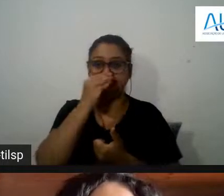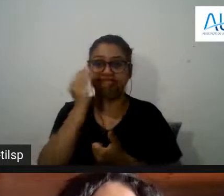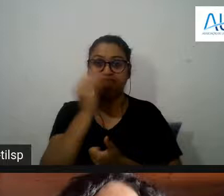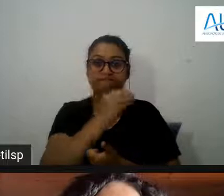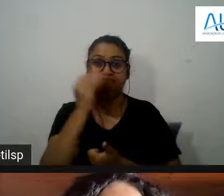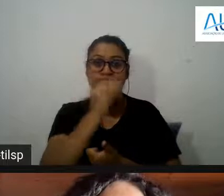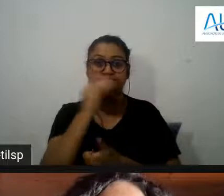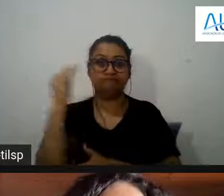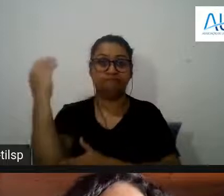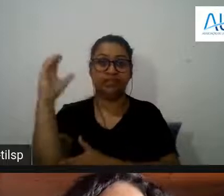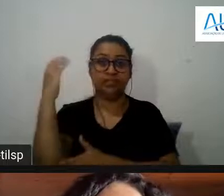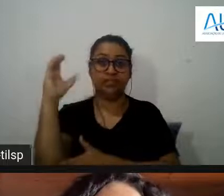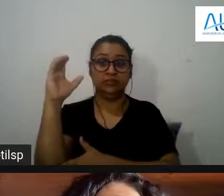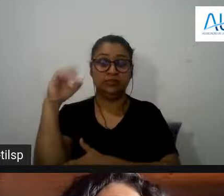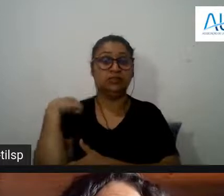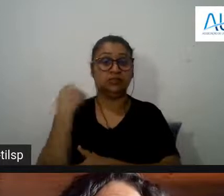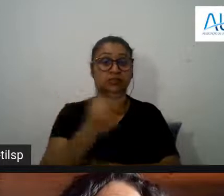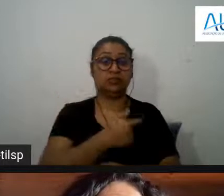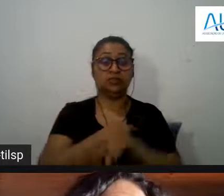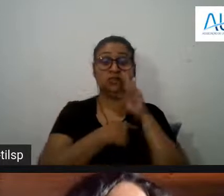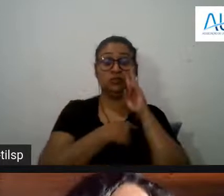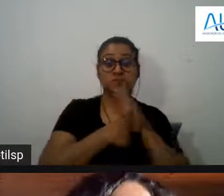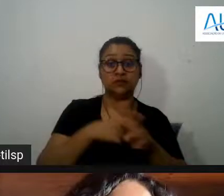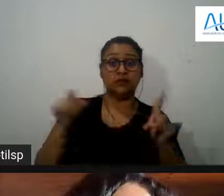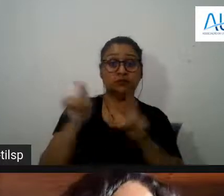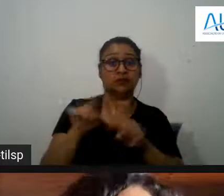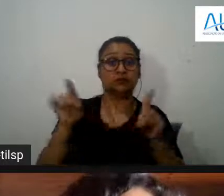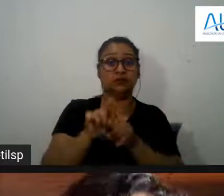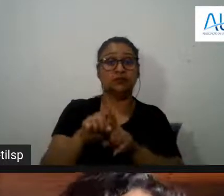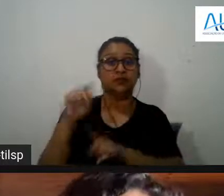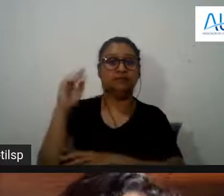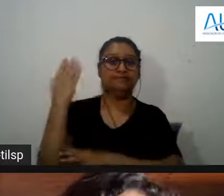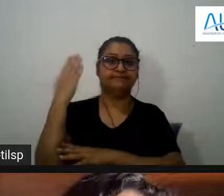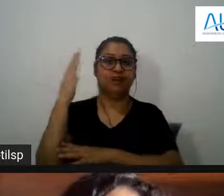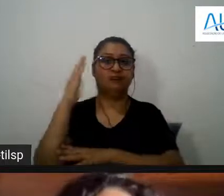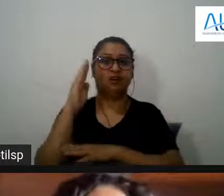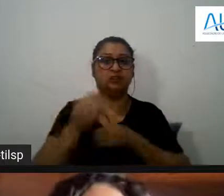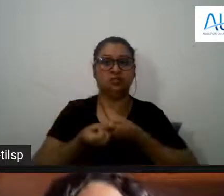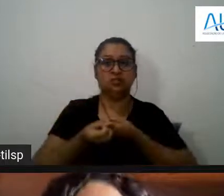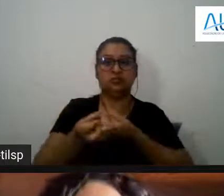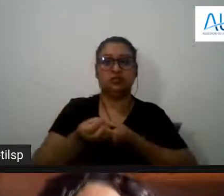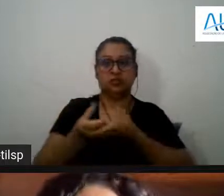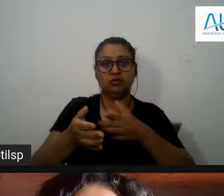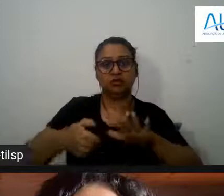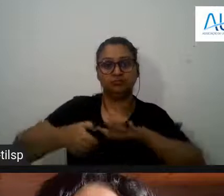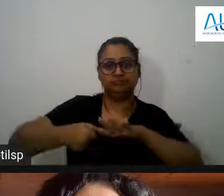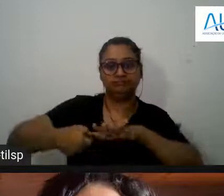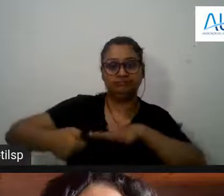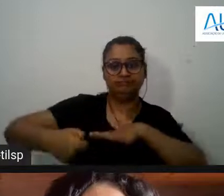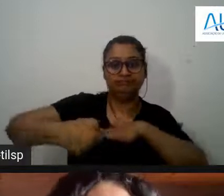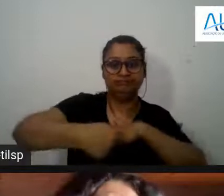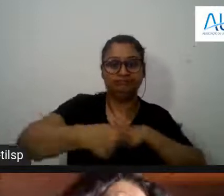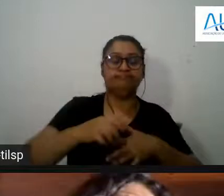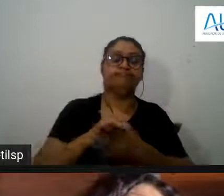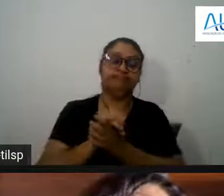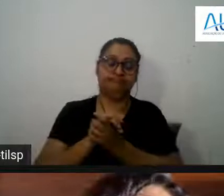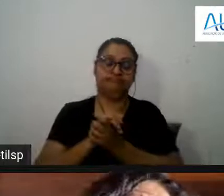e vemos também um aumento de circulação de falsas informações como vocês também sinalizaram no discurso de vocês